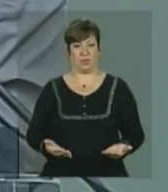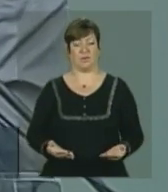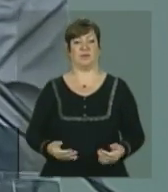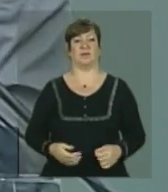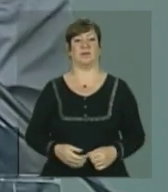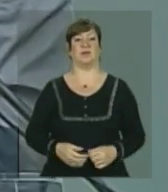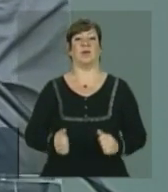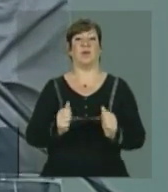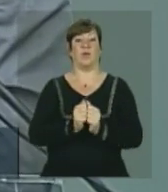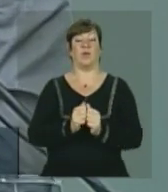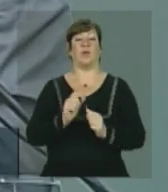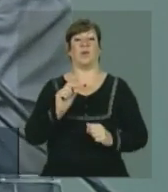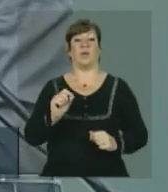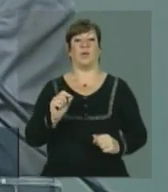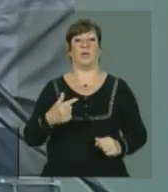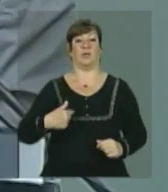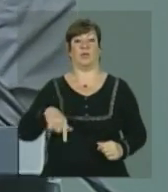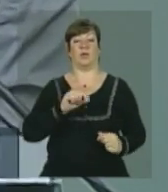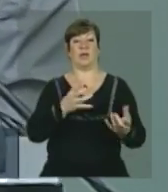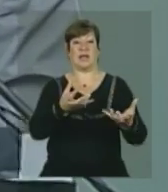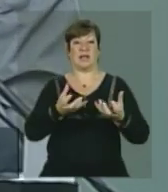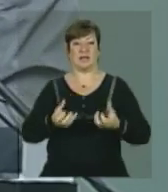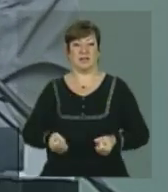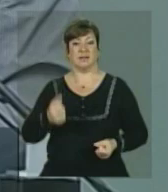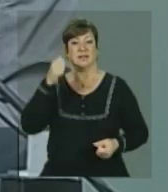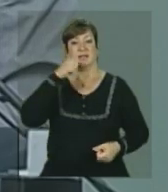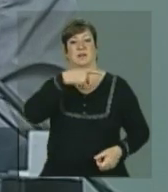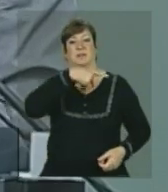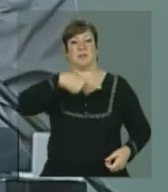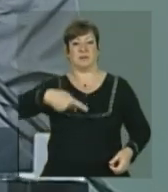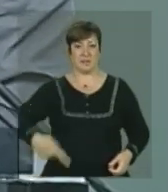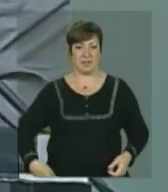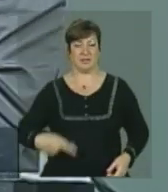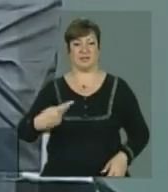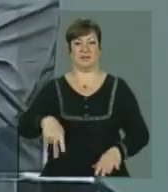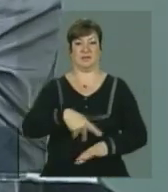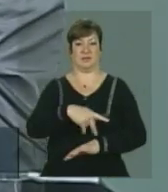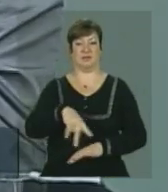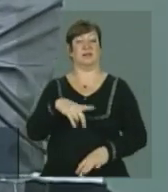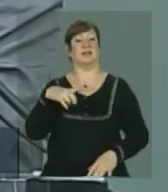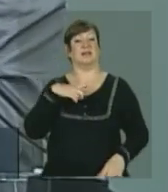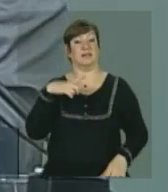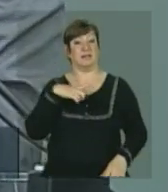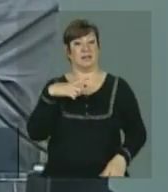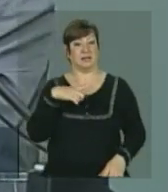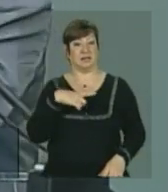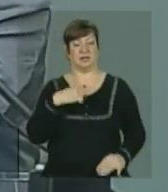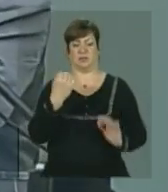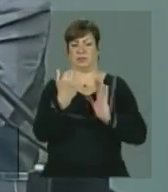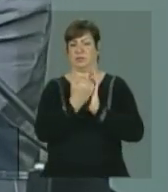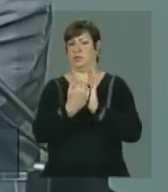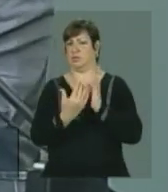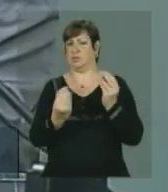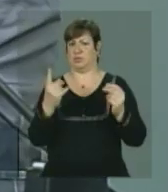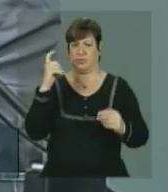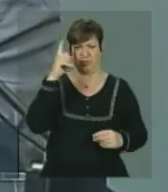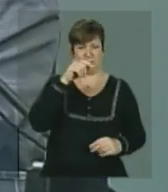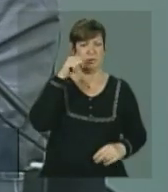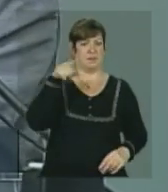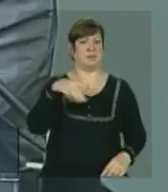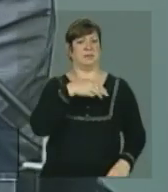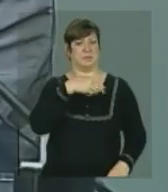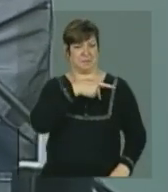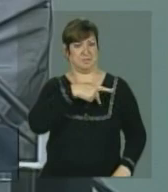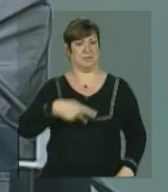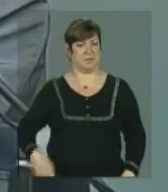justamente com o nosso... Recebendo a nossa presidente da República, que tem outra, uma agenda louca. Tem uma agenda que, meu Deus do